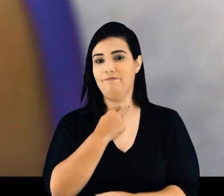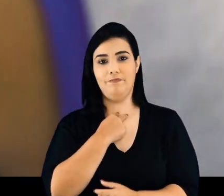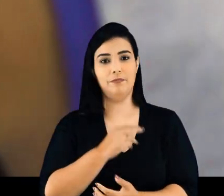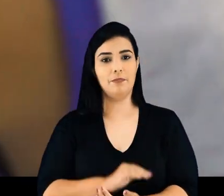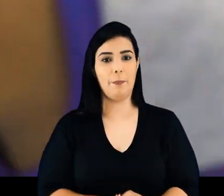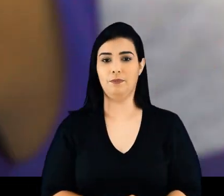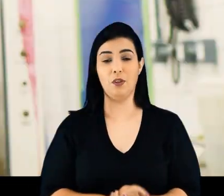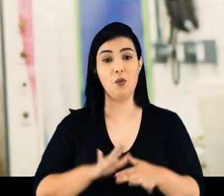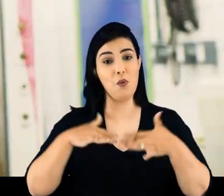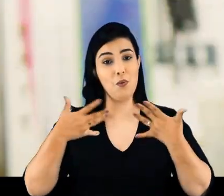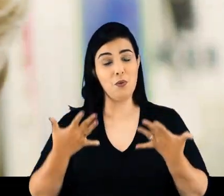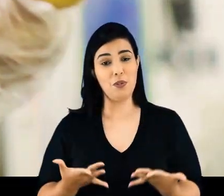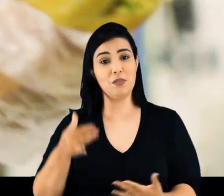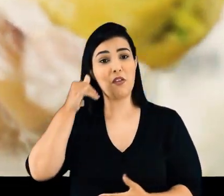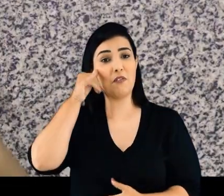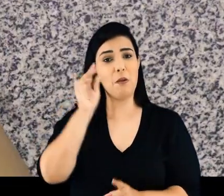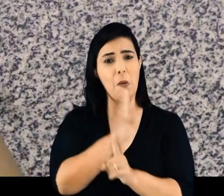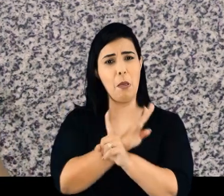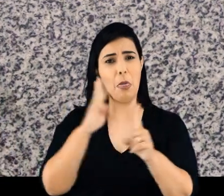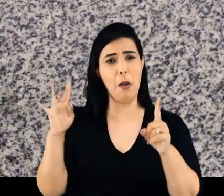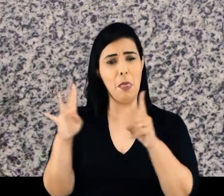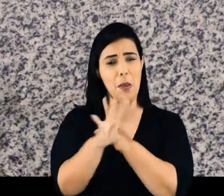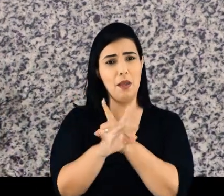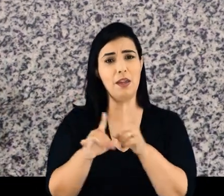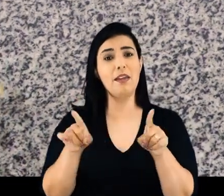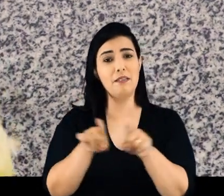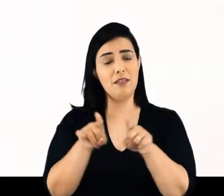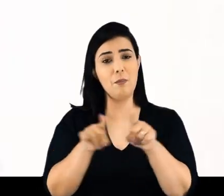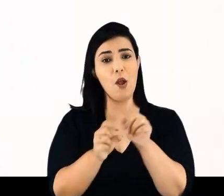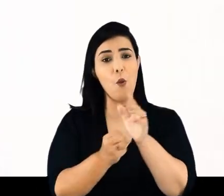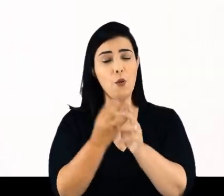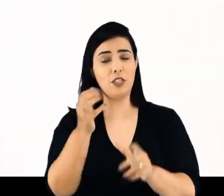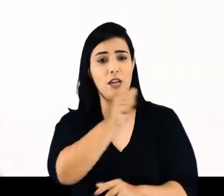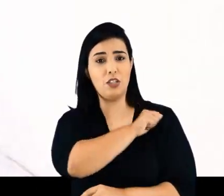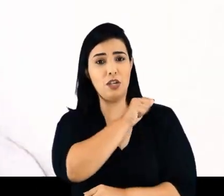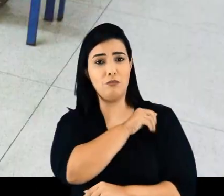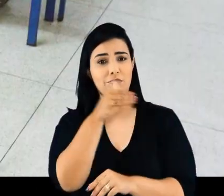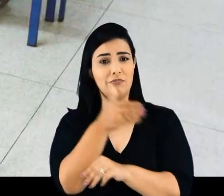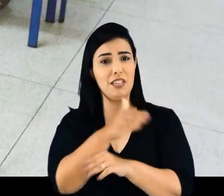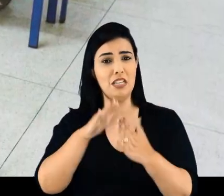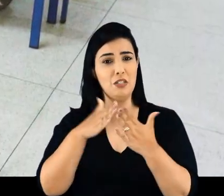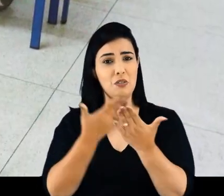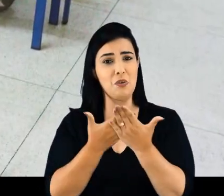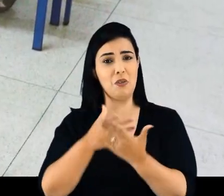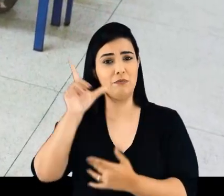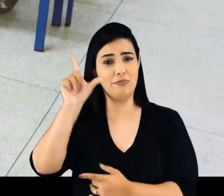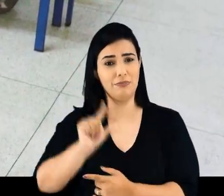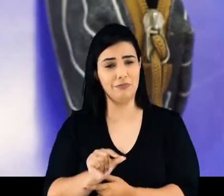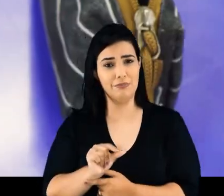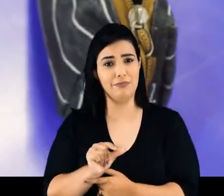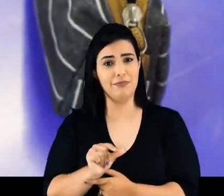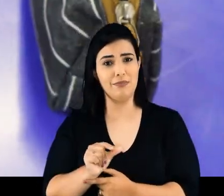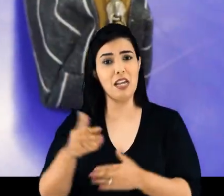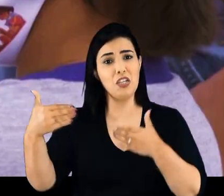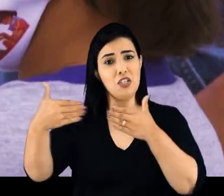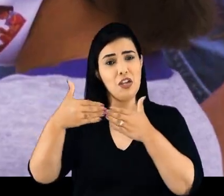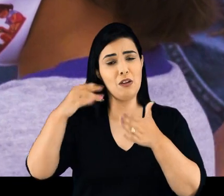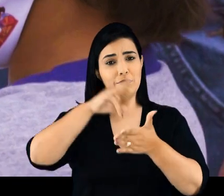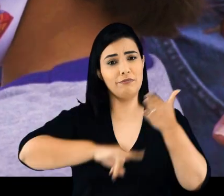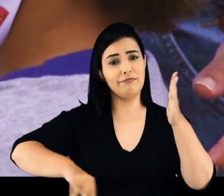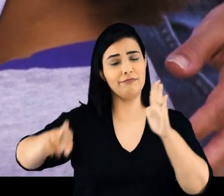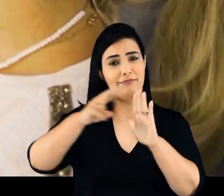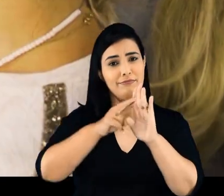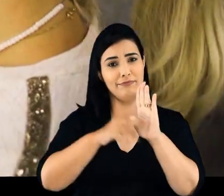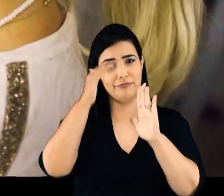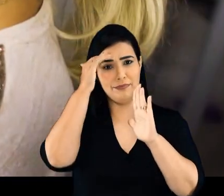precisar compartilhar. Com essas práticas, evitamos aglomerações e reduzimos o número de alunos nas escolas conforme pede o